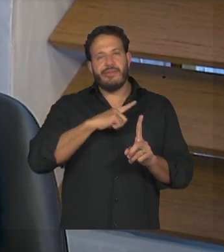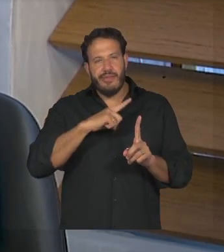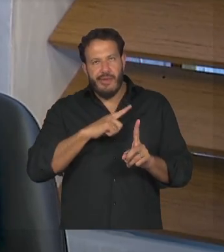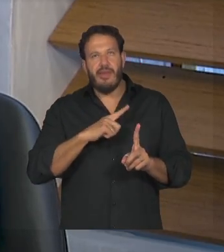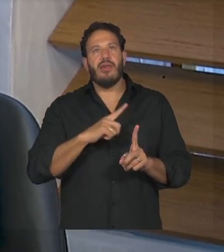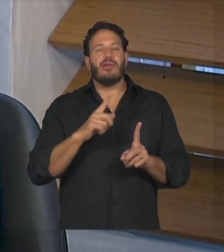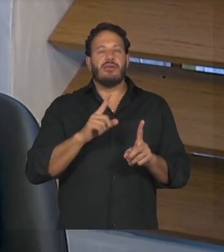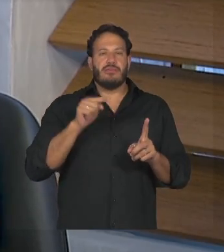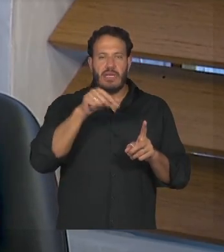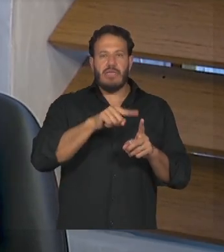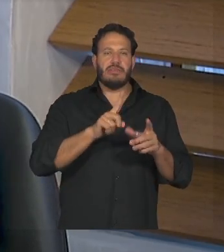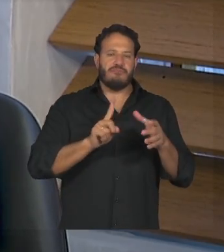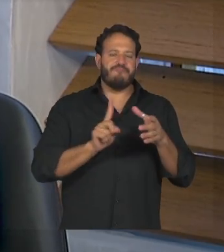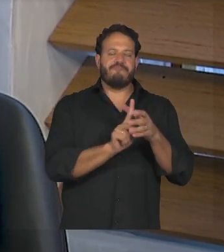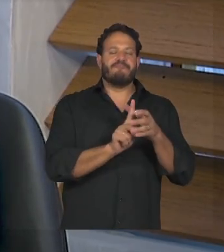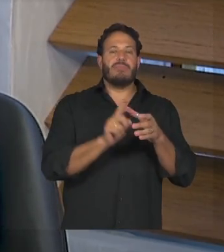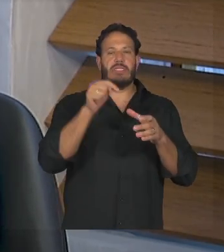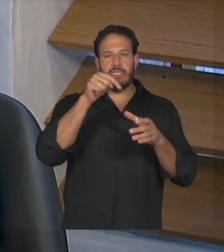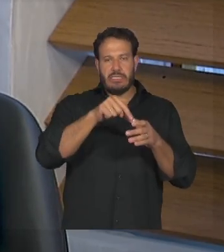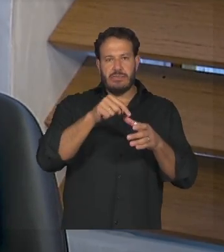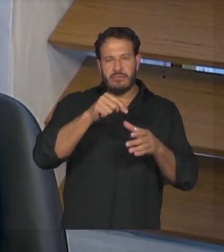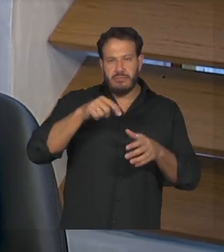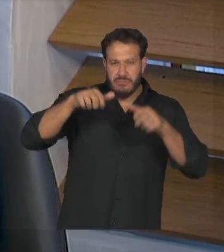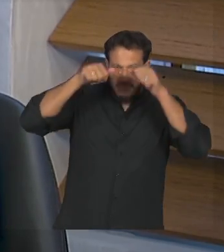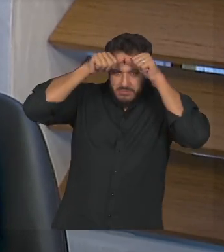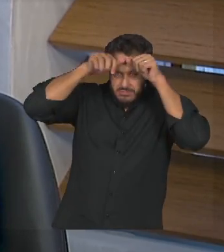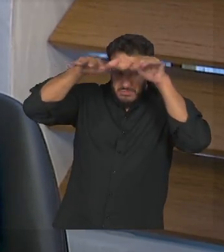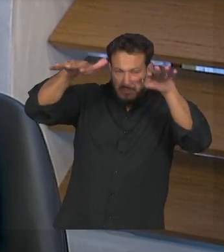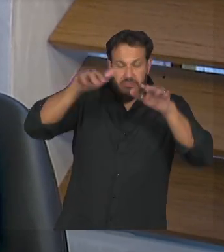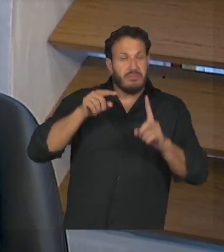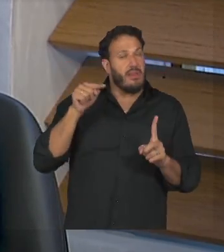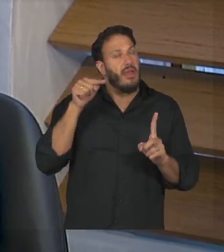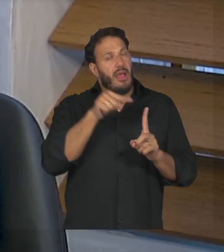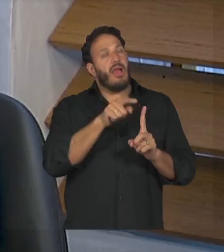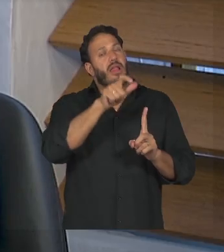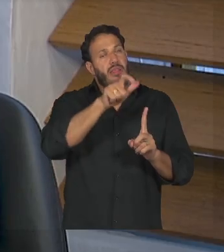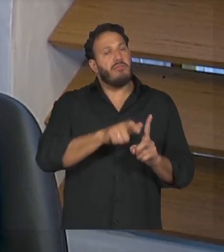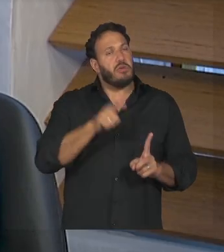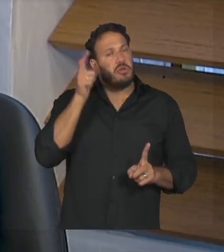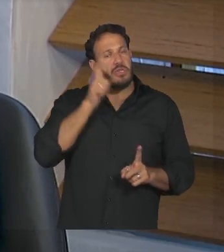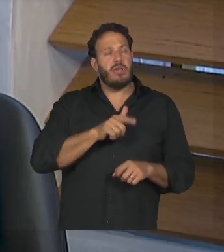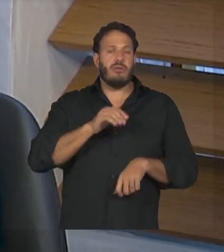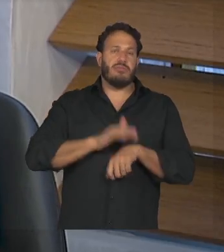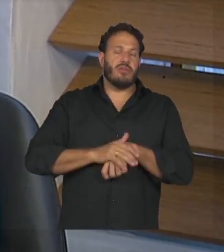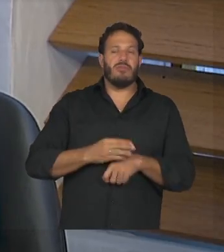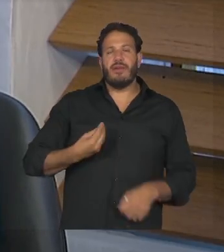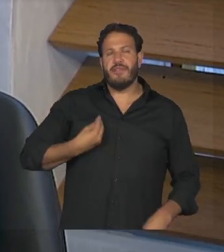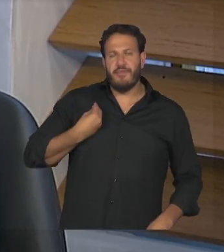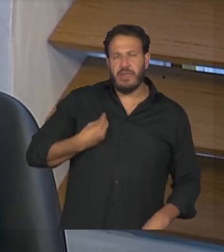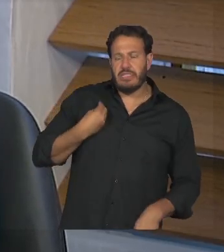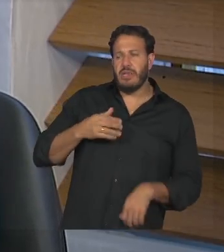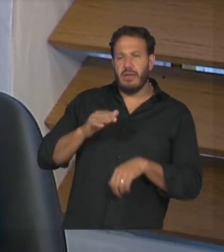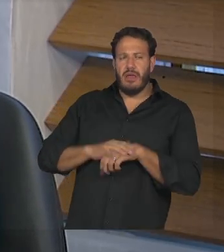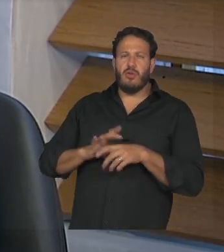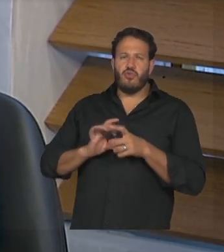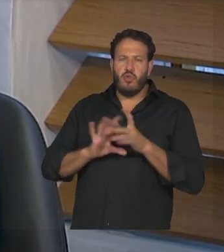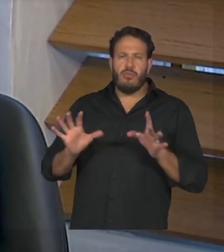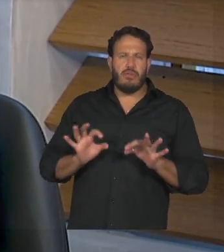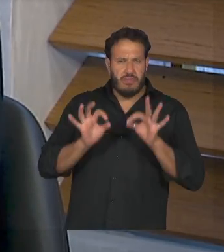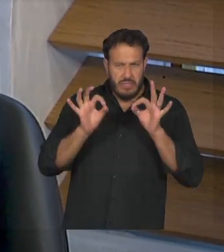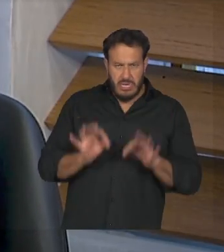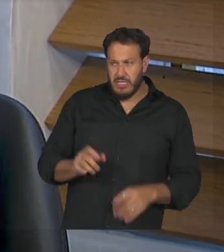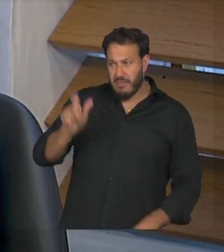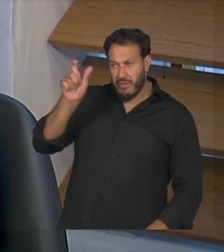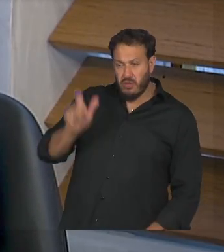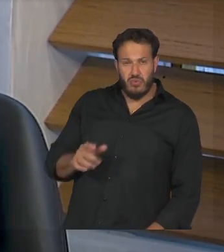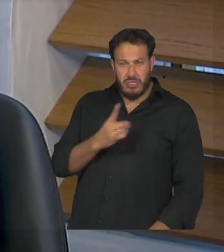dentro do transtorno ela consiga ter uma vida autônoma ninguém é 100% autônomo na verdade mas